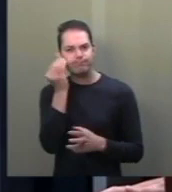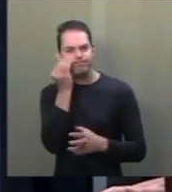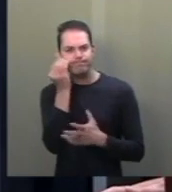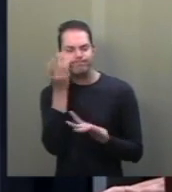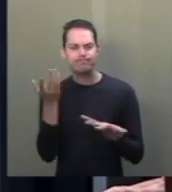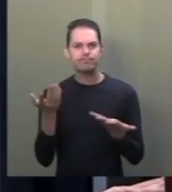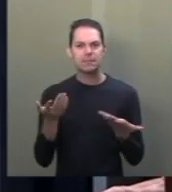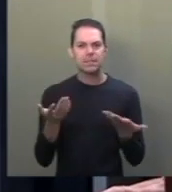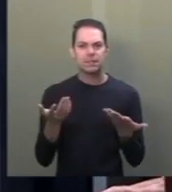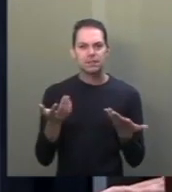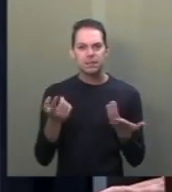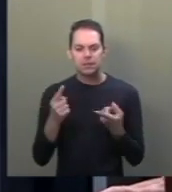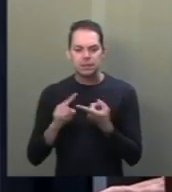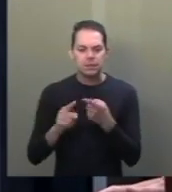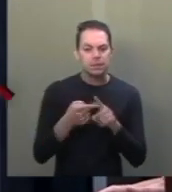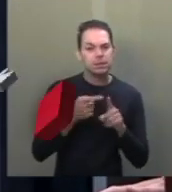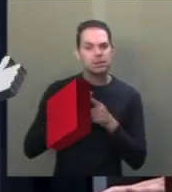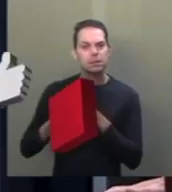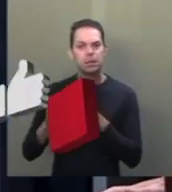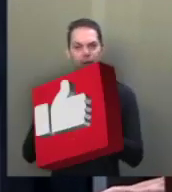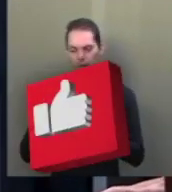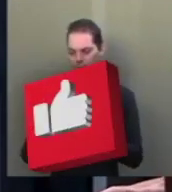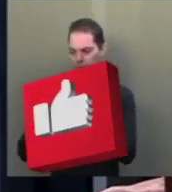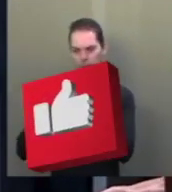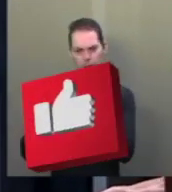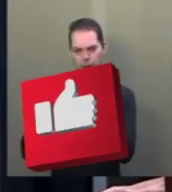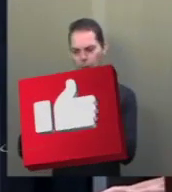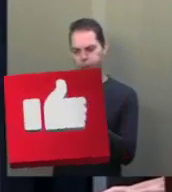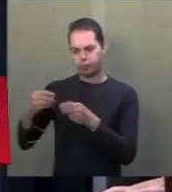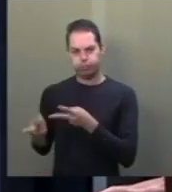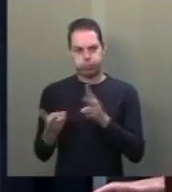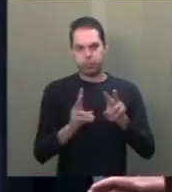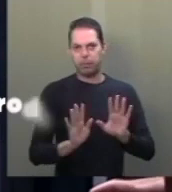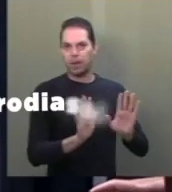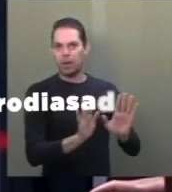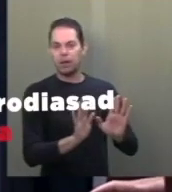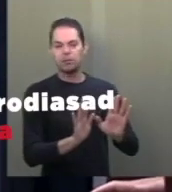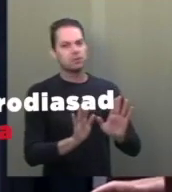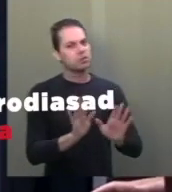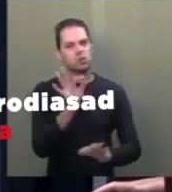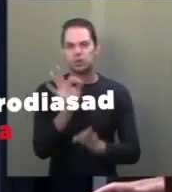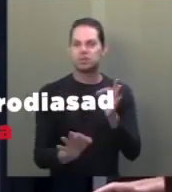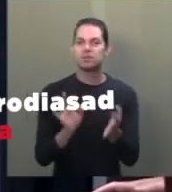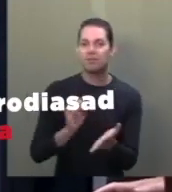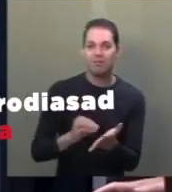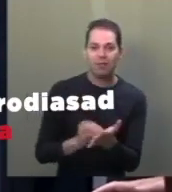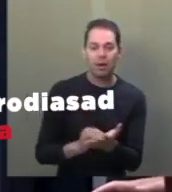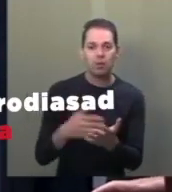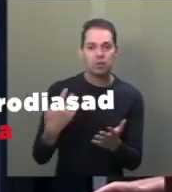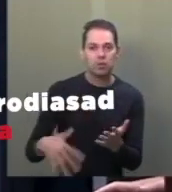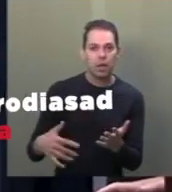transferência de responsabilidade. Não é justo transferir responsabilidade dos altos preços